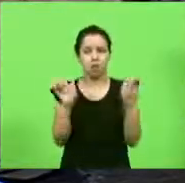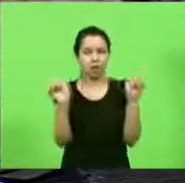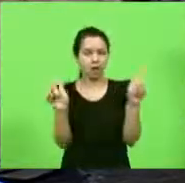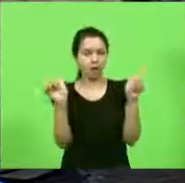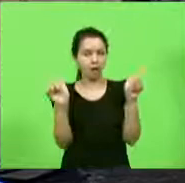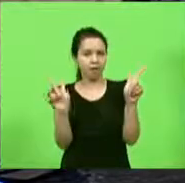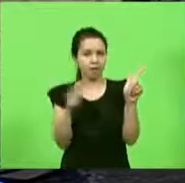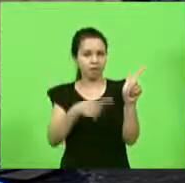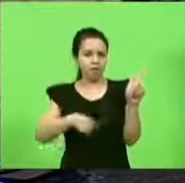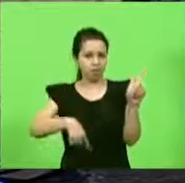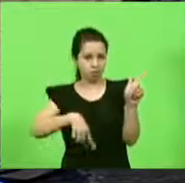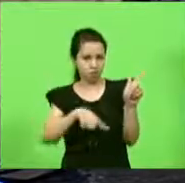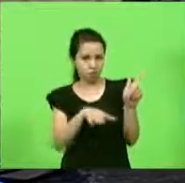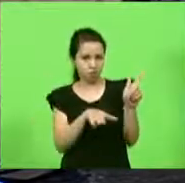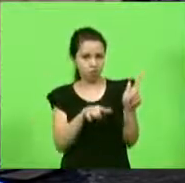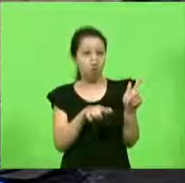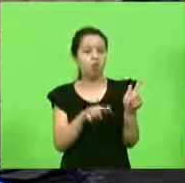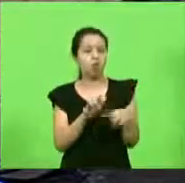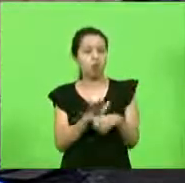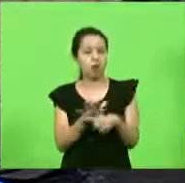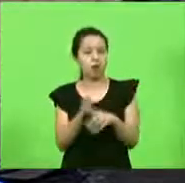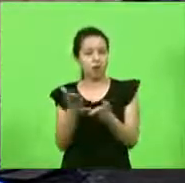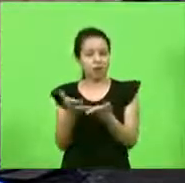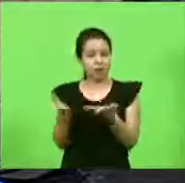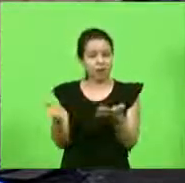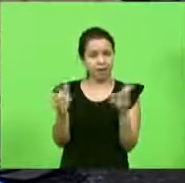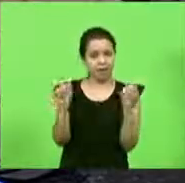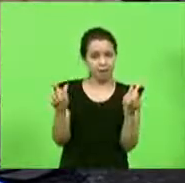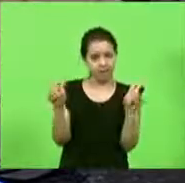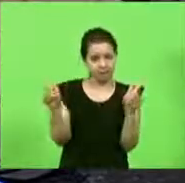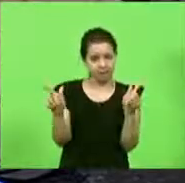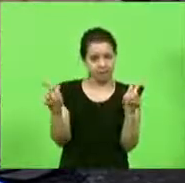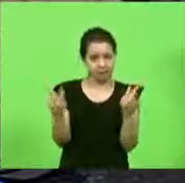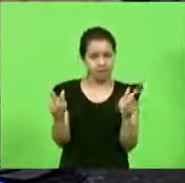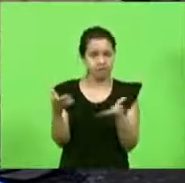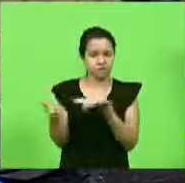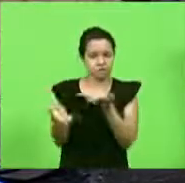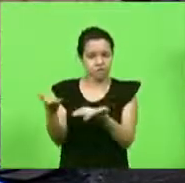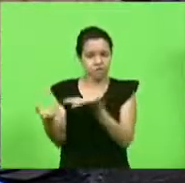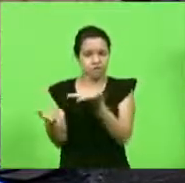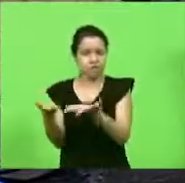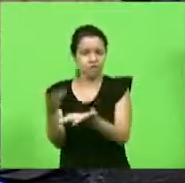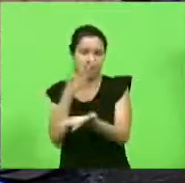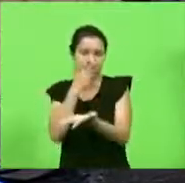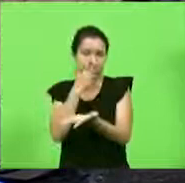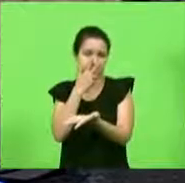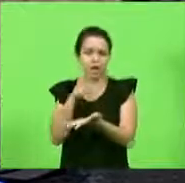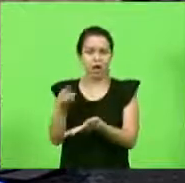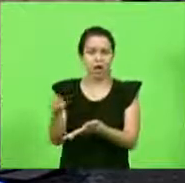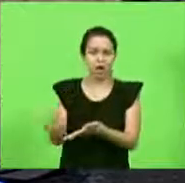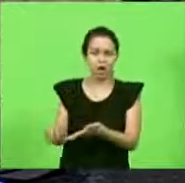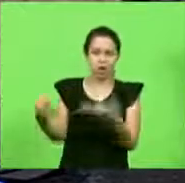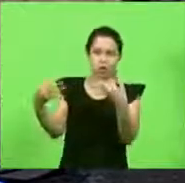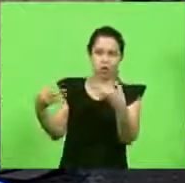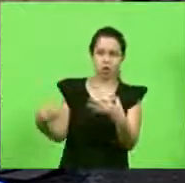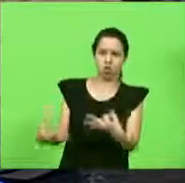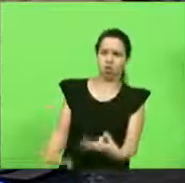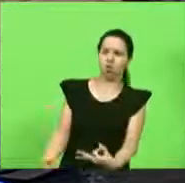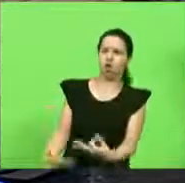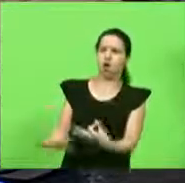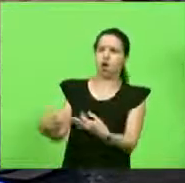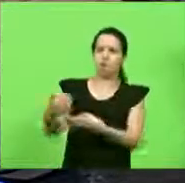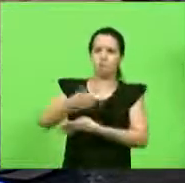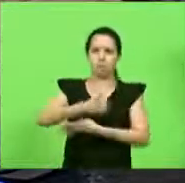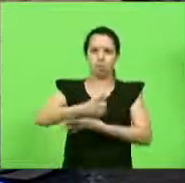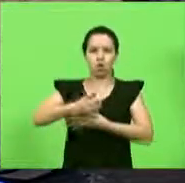Nós romantizamos o grevista como se o grevista fosse aquele paladino da moral, aquele paladino lutando